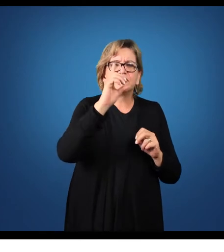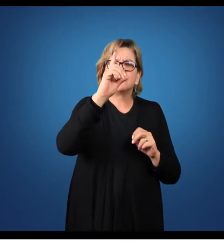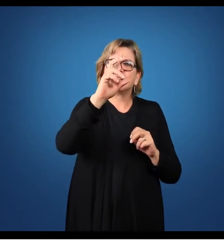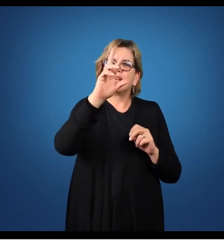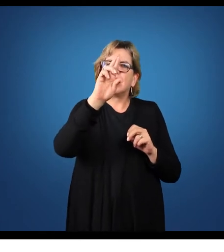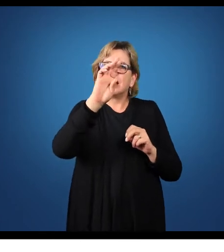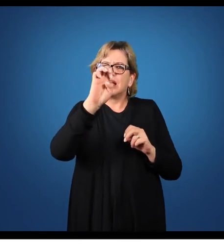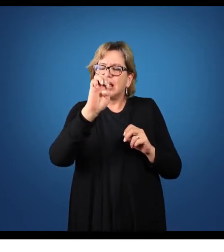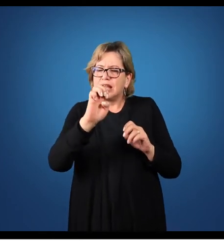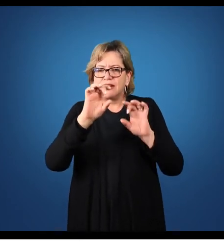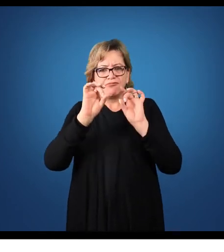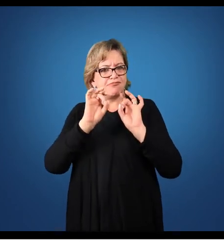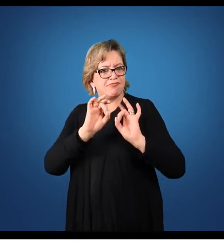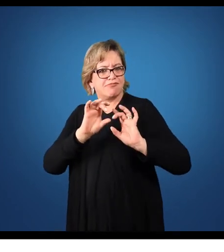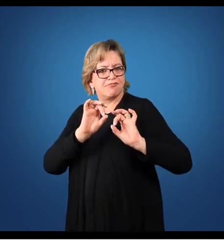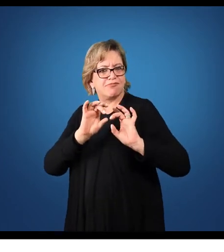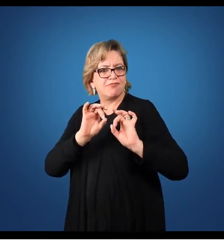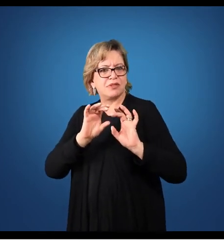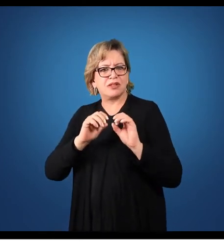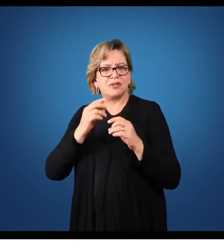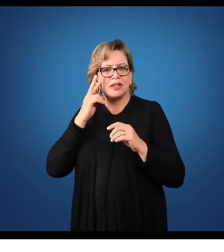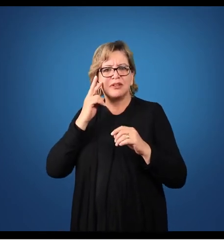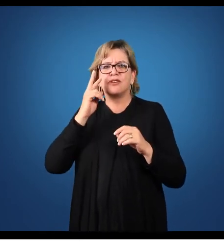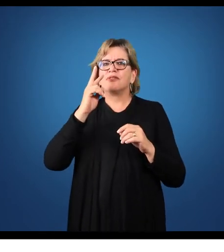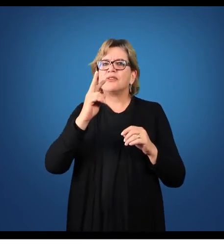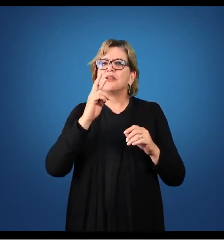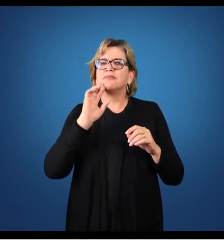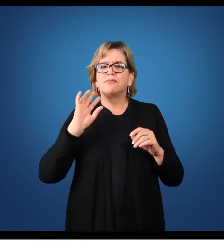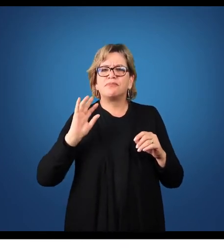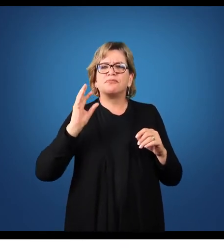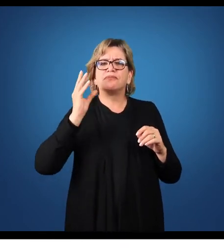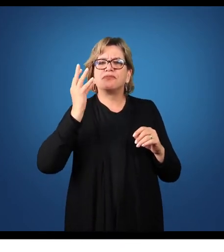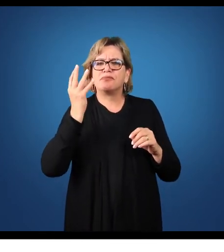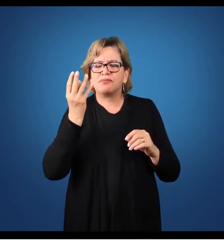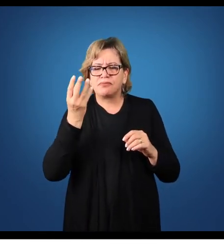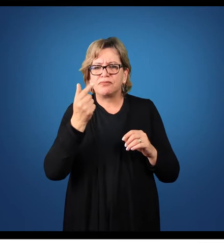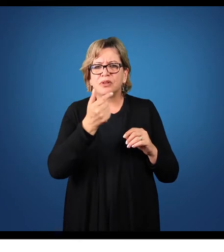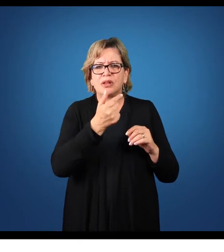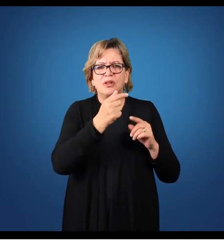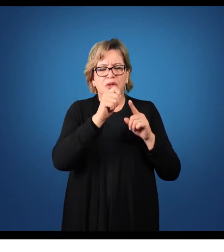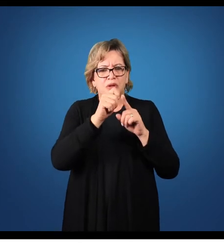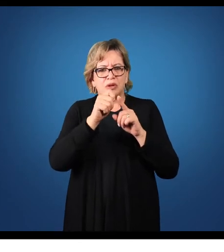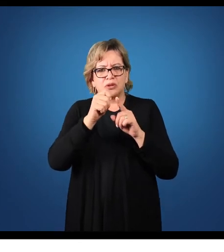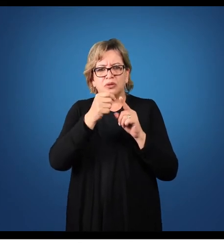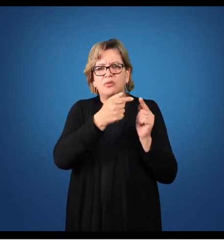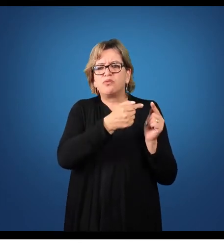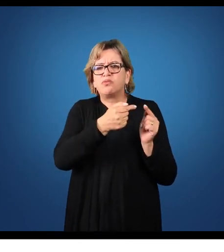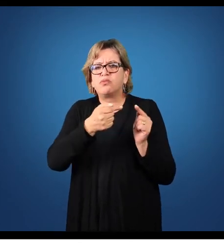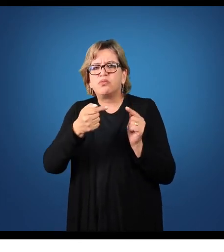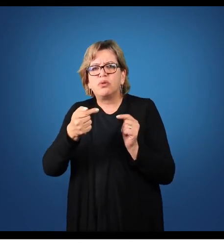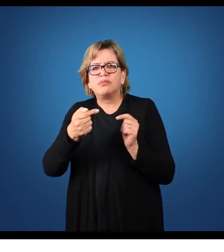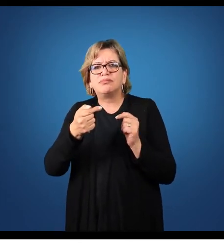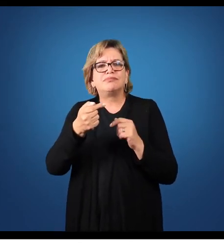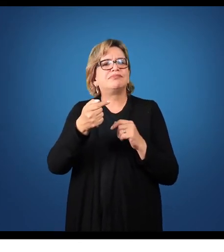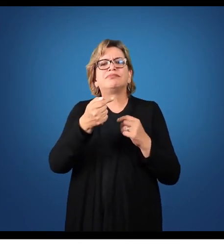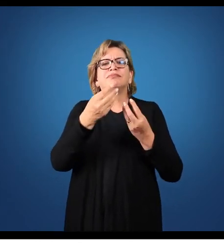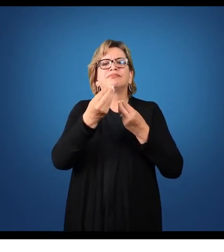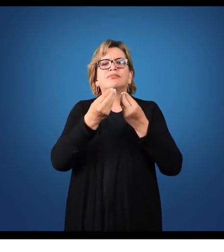especificamente e buscam o resultado do exercício para saber se deu lucro ou prejuízo?